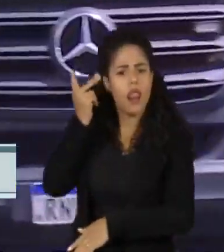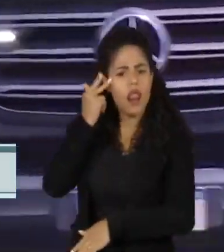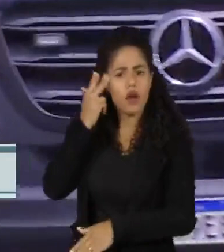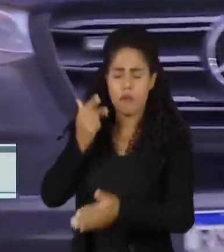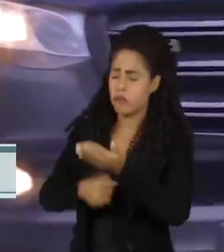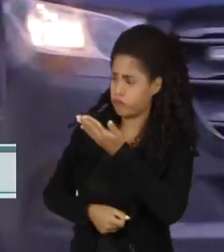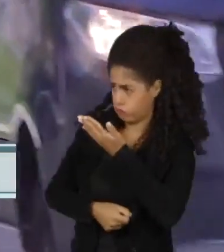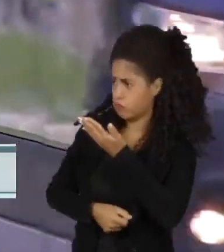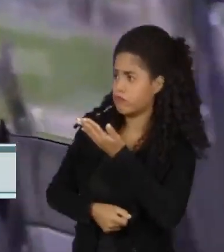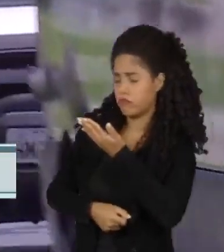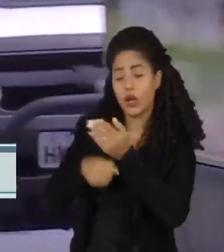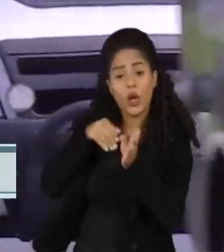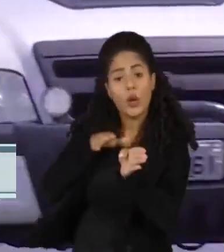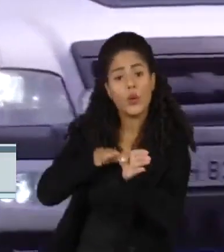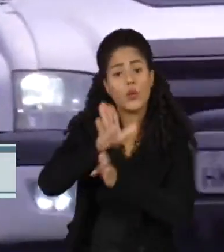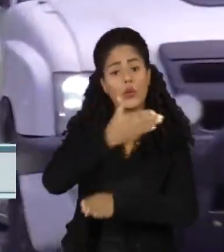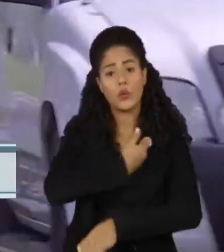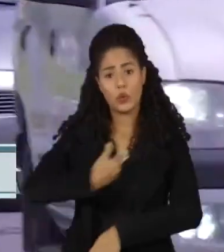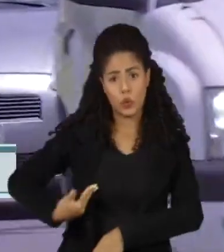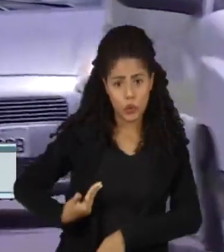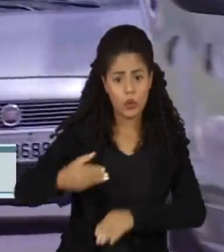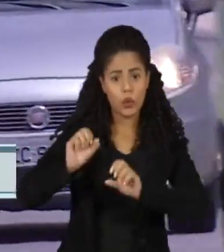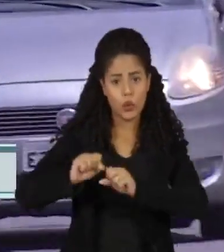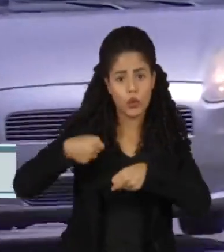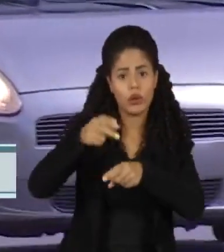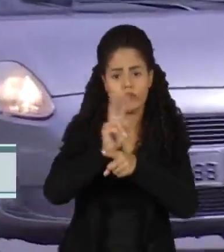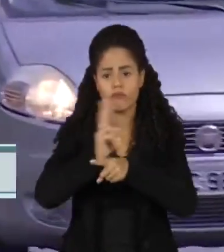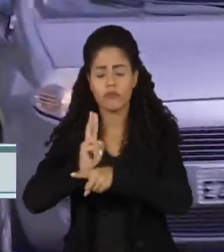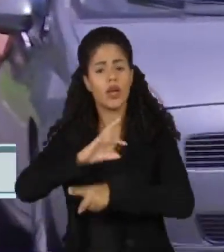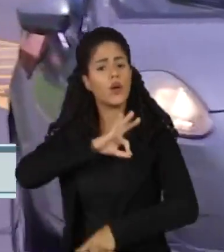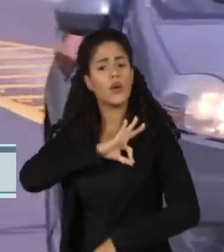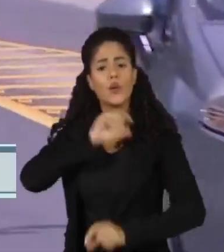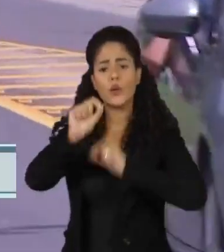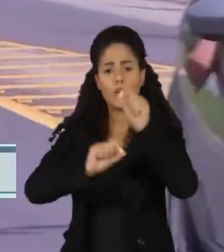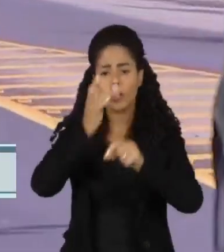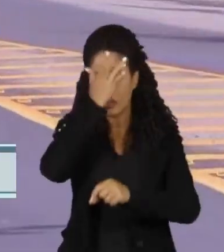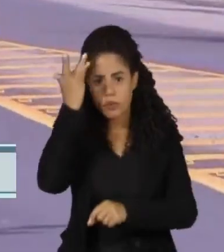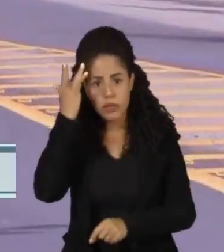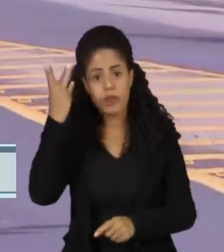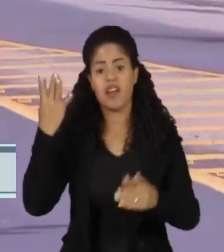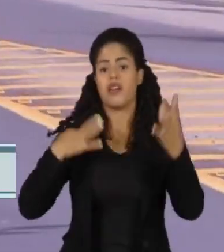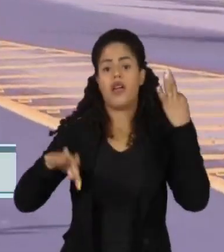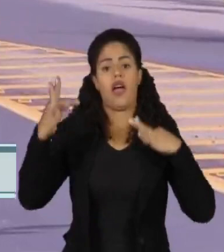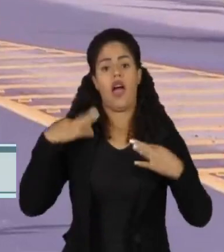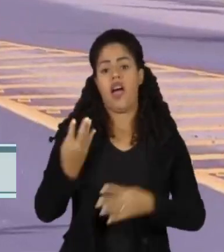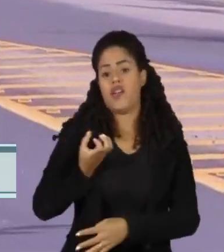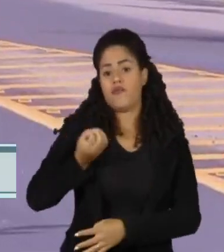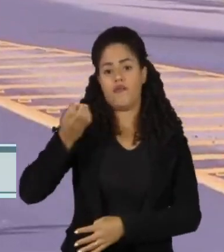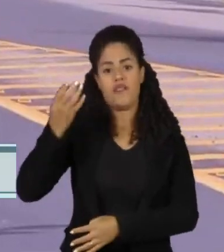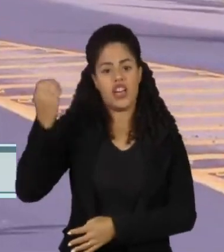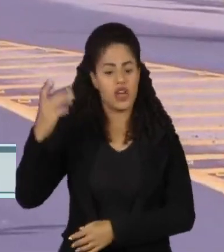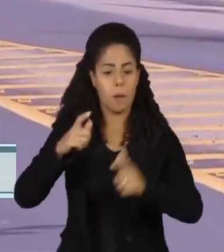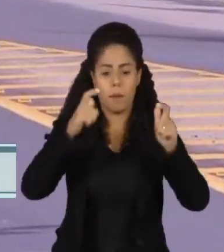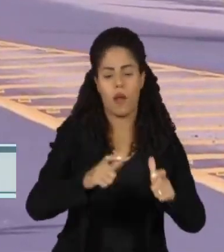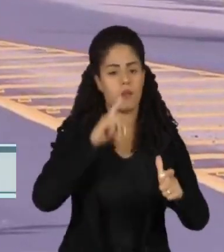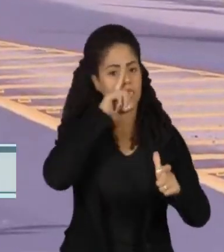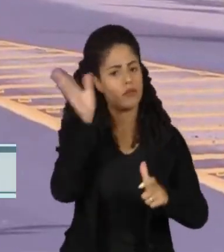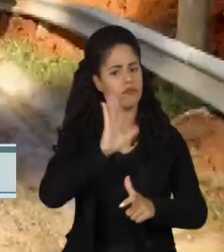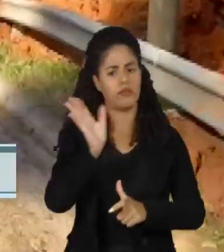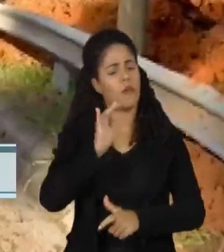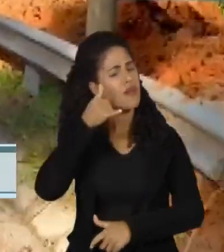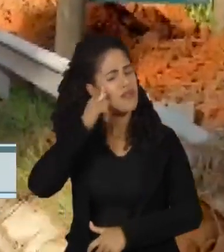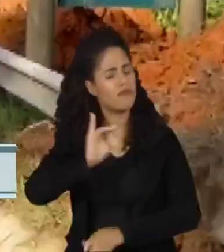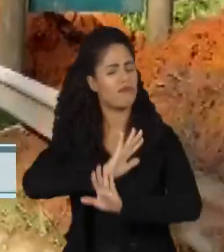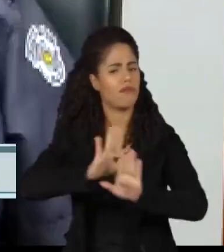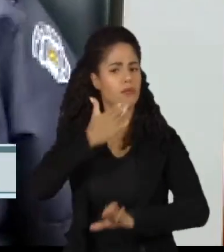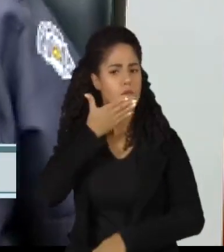imagens, e a orientação do governo, defesa civil e polícia é para que os turistas não viajem para as regiões afetadas neste fim de